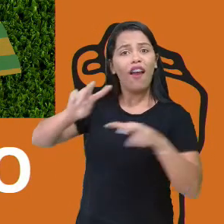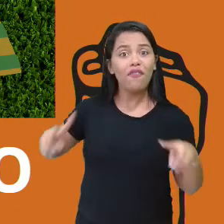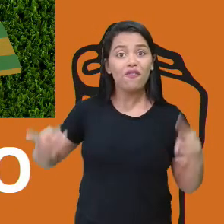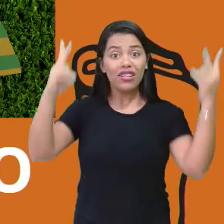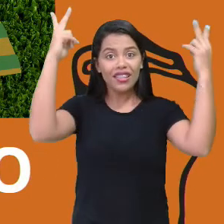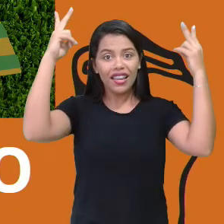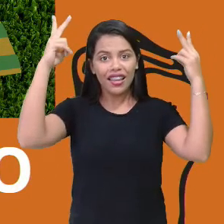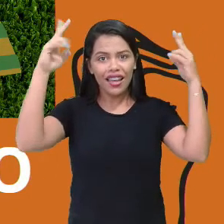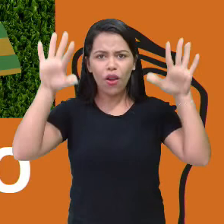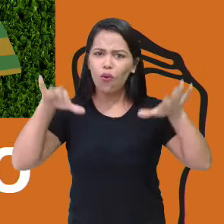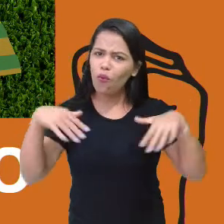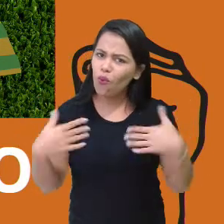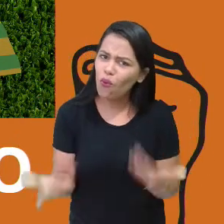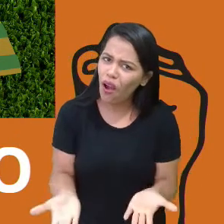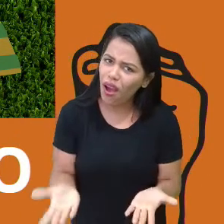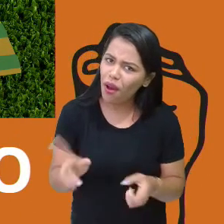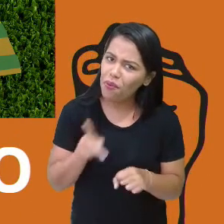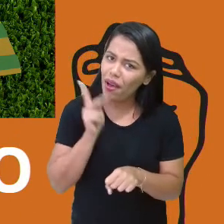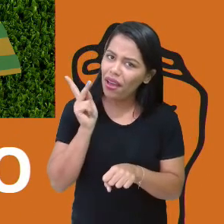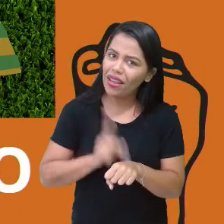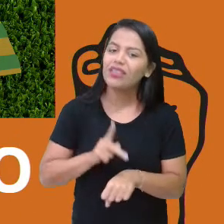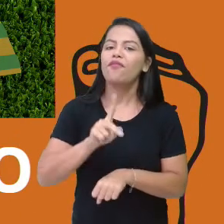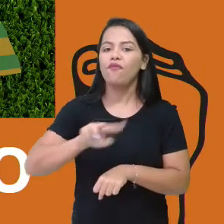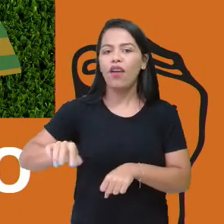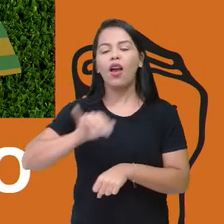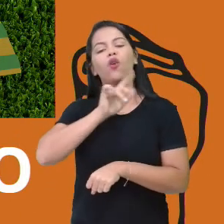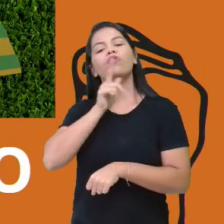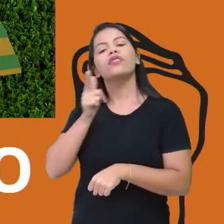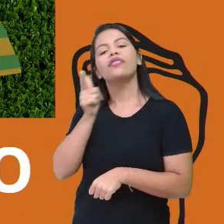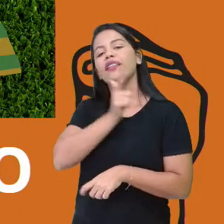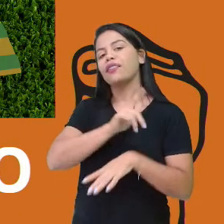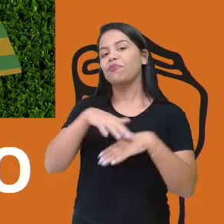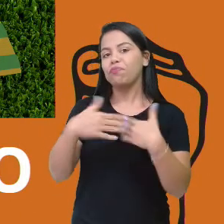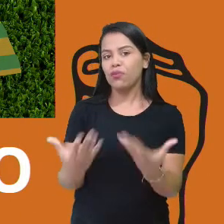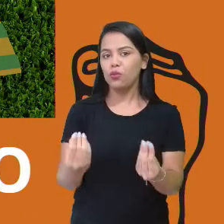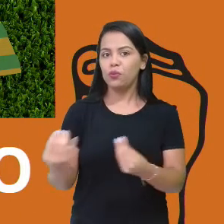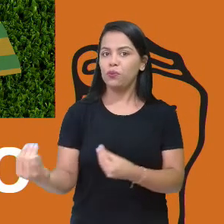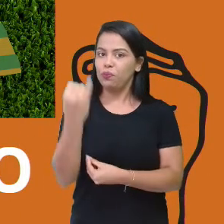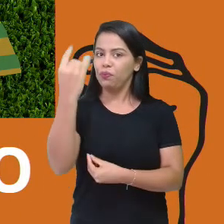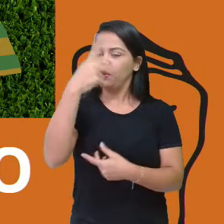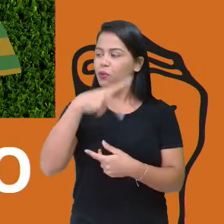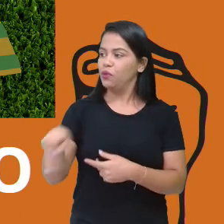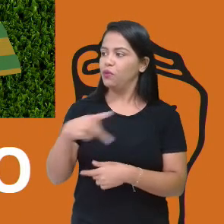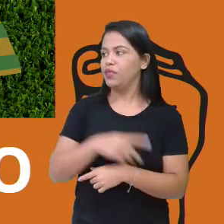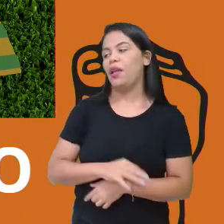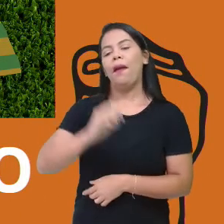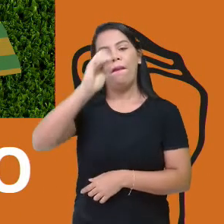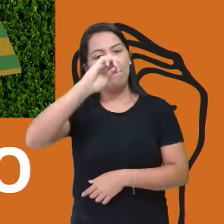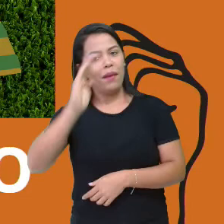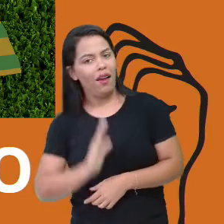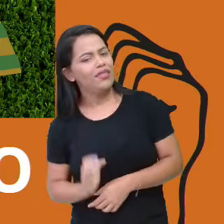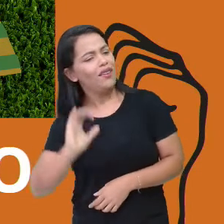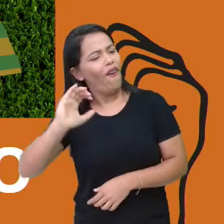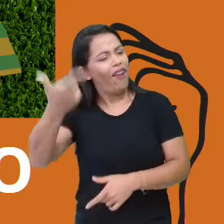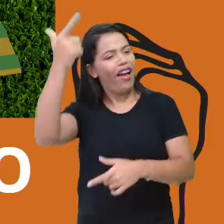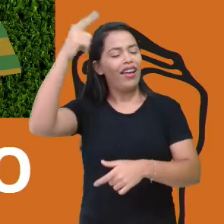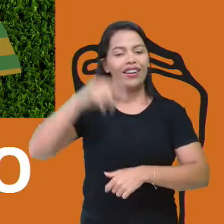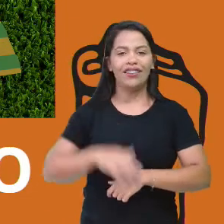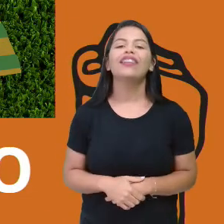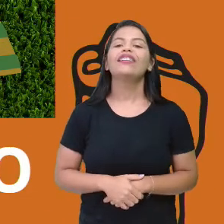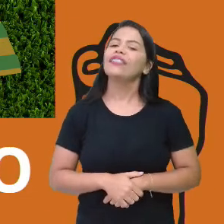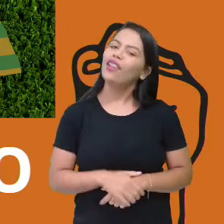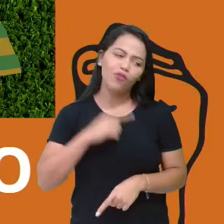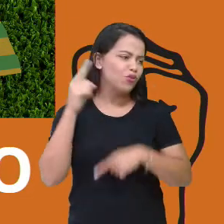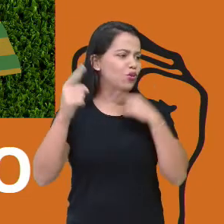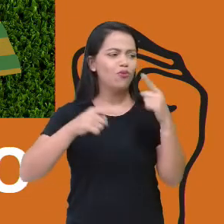do Mundo? Qual será o país que vai ganhar essa competição aí tão importante? E aí, professora Keise, qual será? Brasil, lógico. Tem